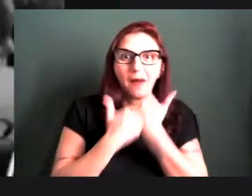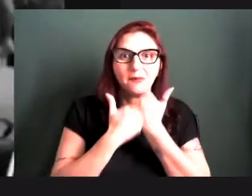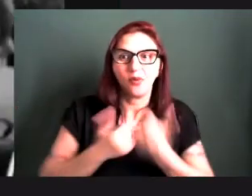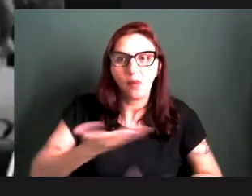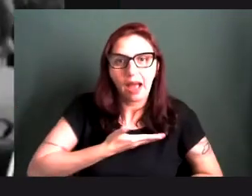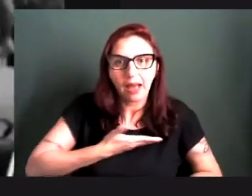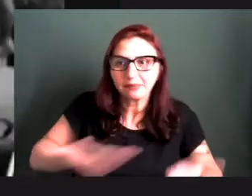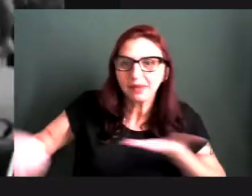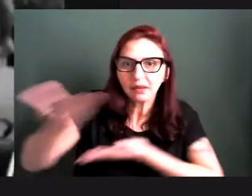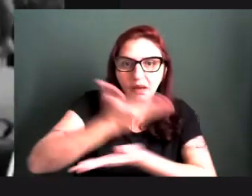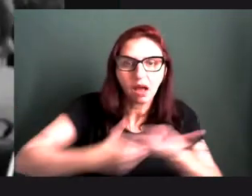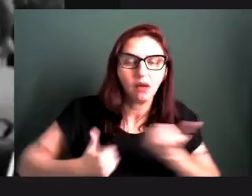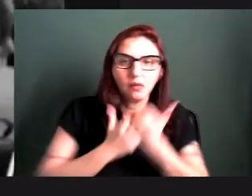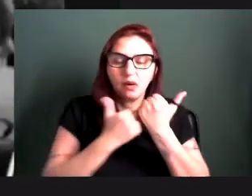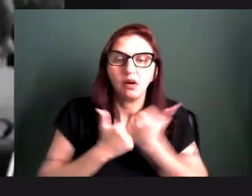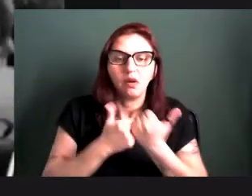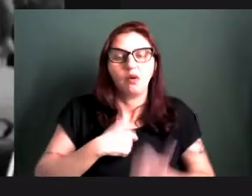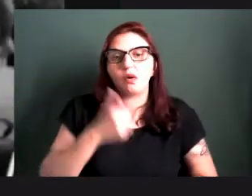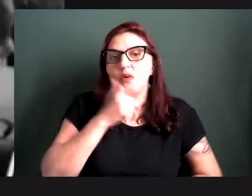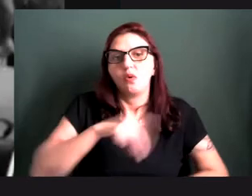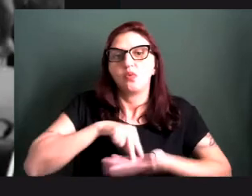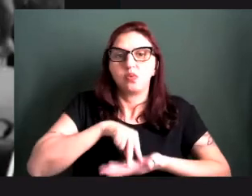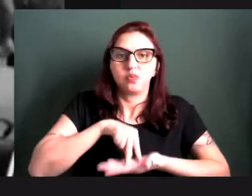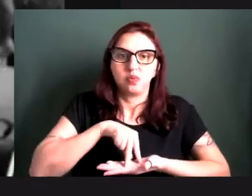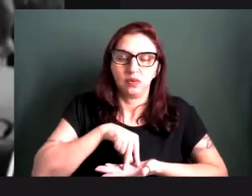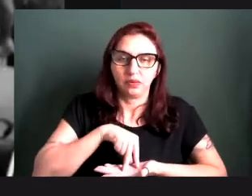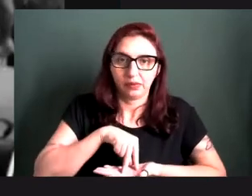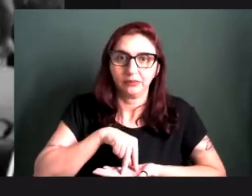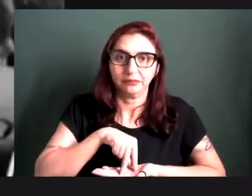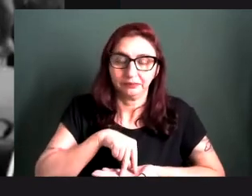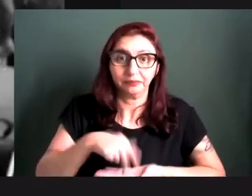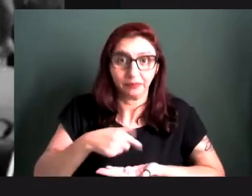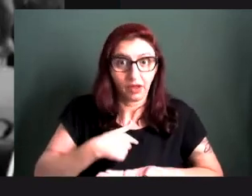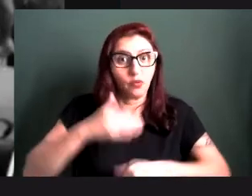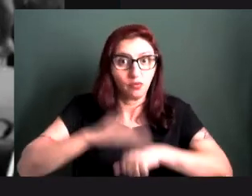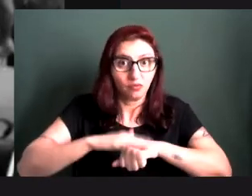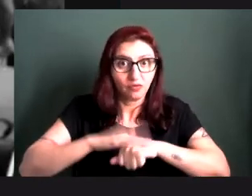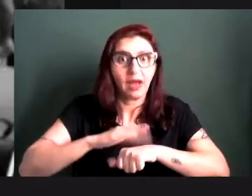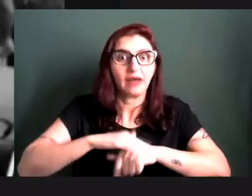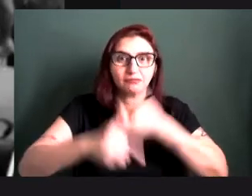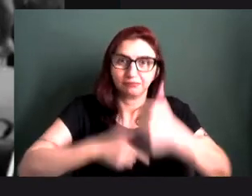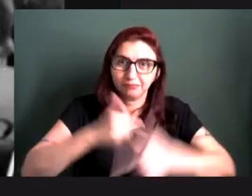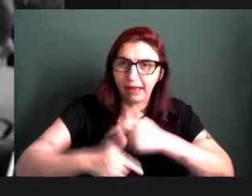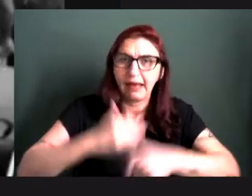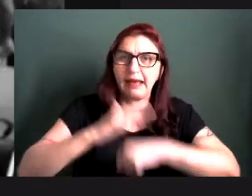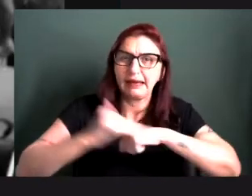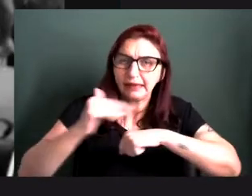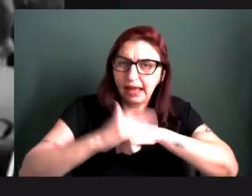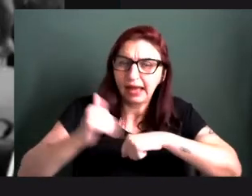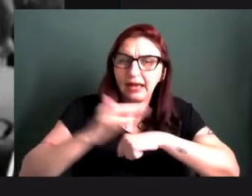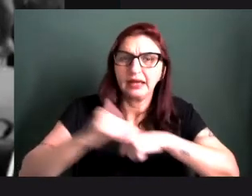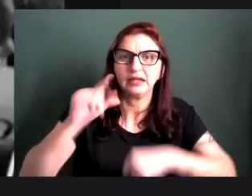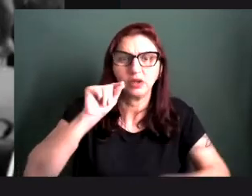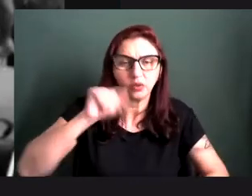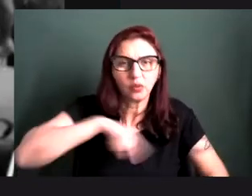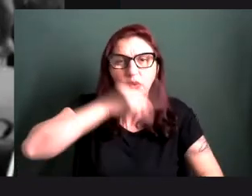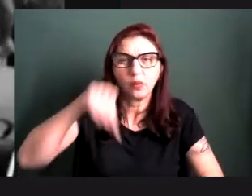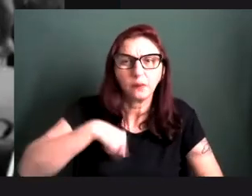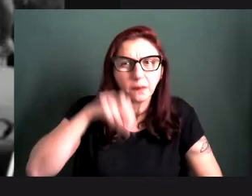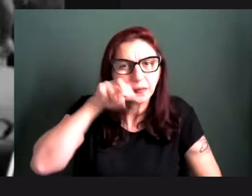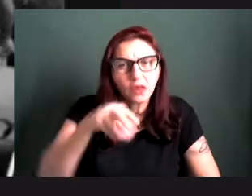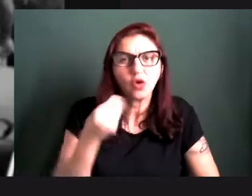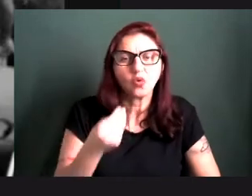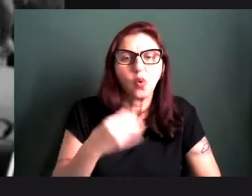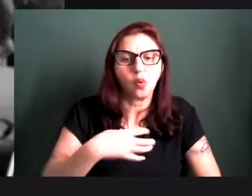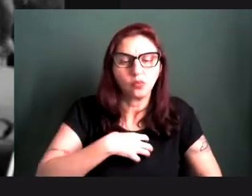amigos, eu já tinha desistido disso há muito tempo, né, faço com muito carinho também, mas eu costumo dizer o que me movimenta para estar fazendo